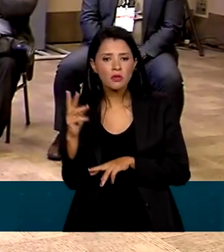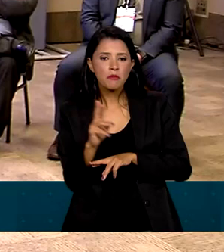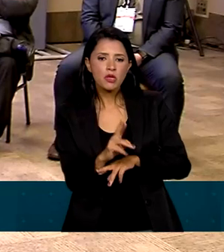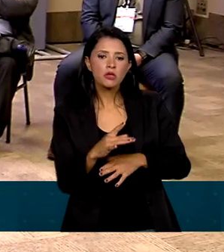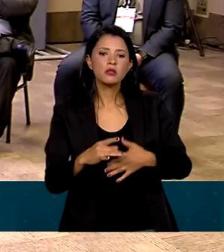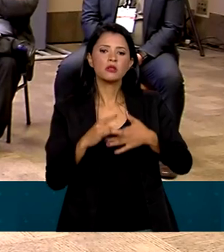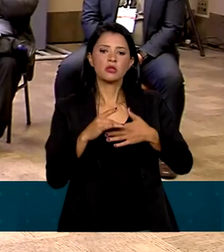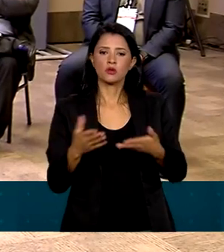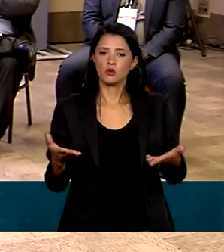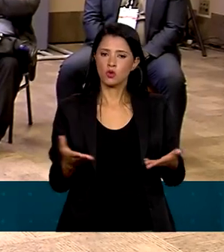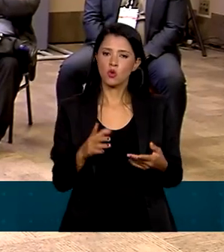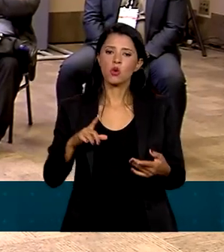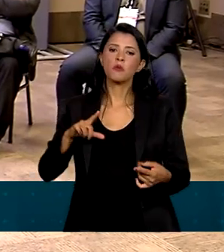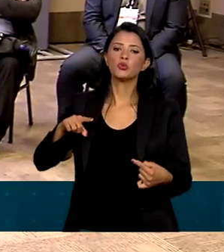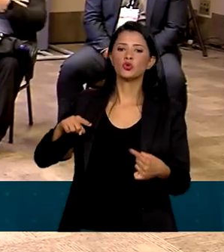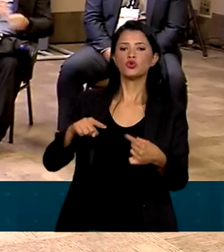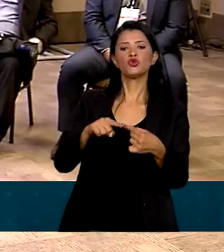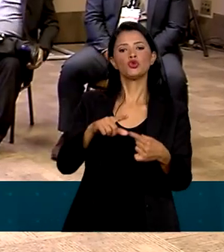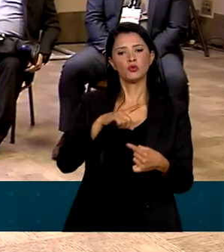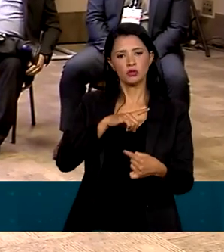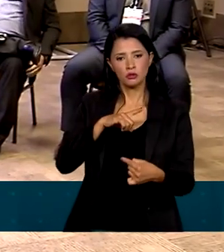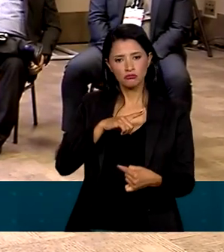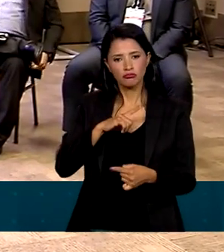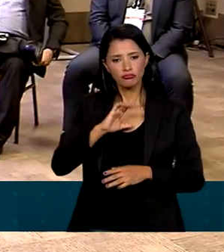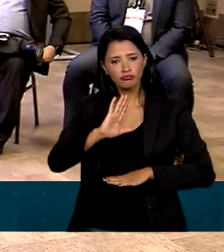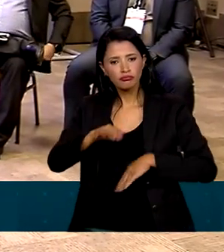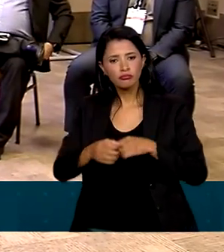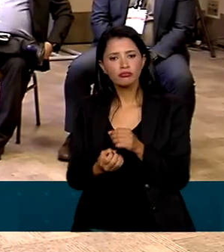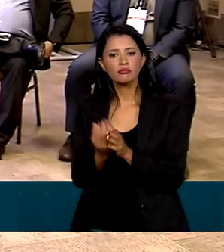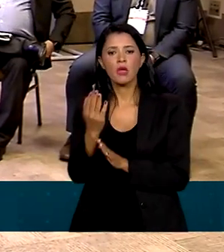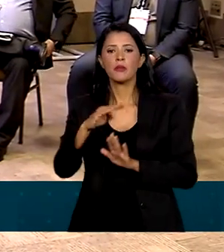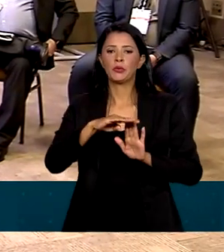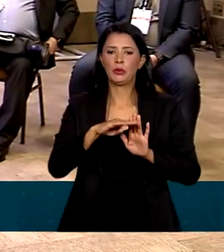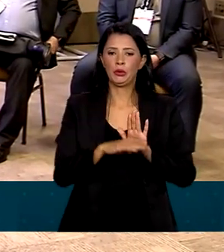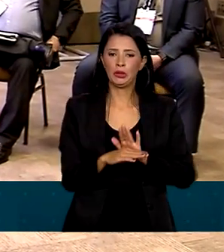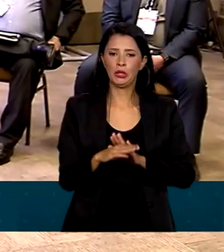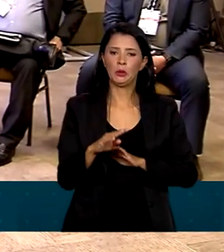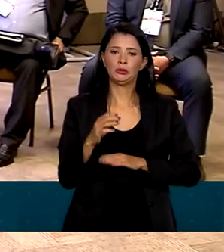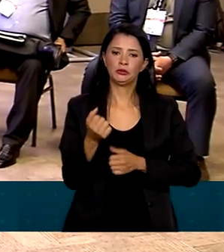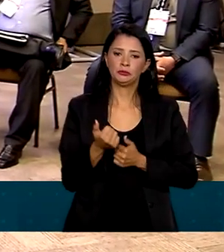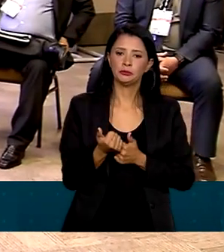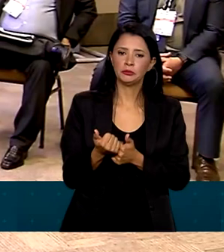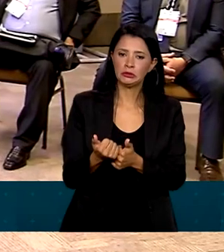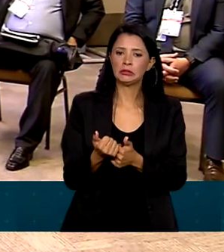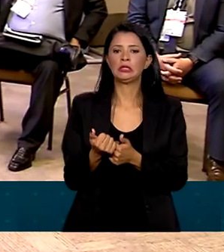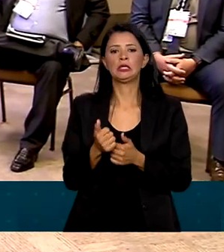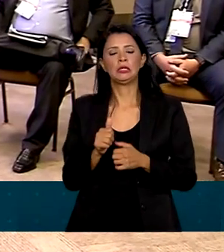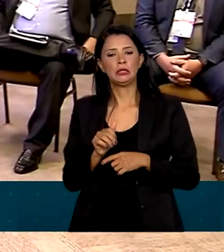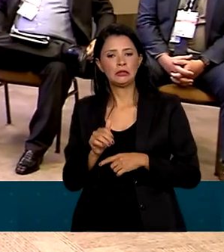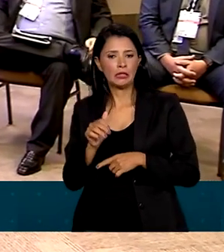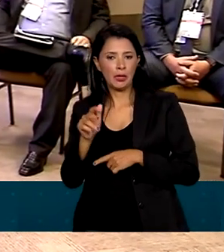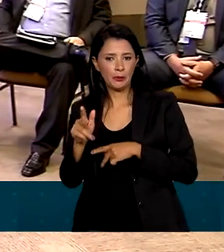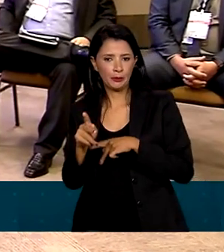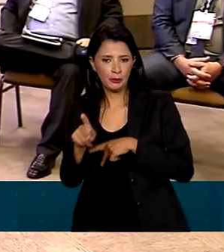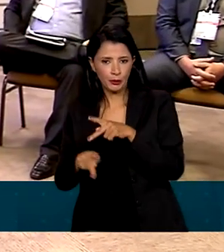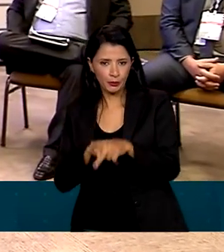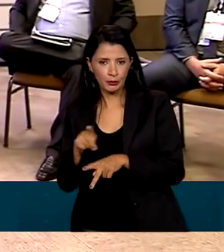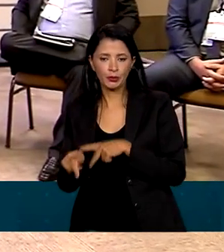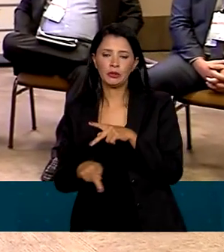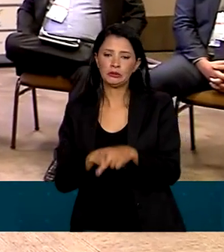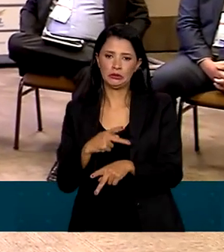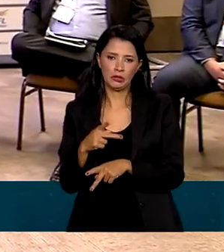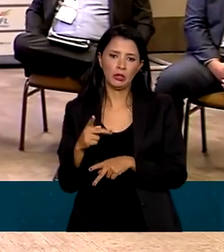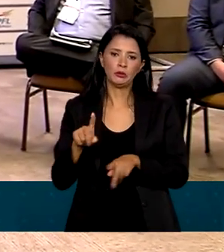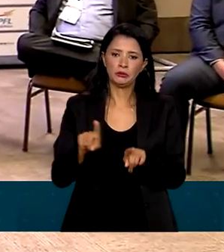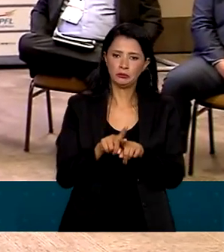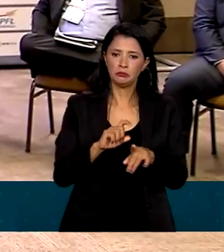tem um objetivo grande de desenvolver programas de assistência à população, indo além da